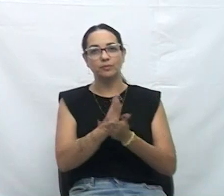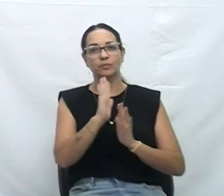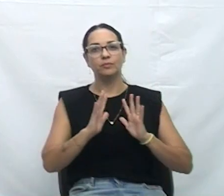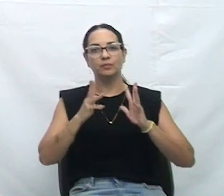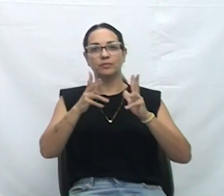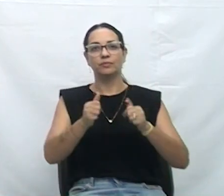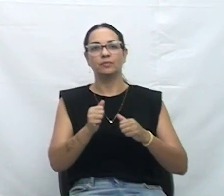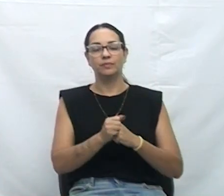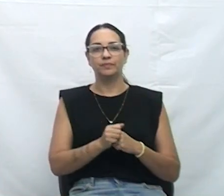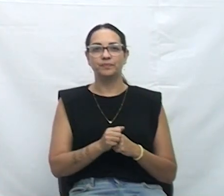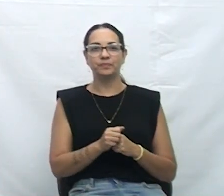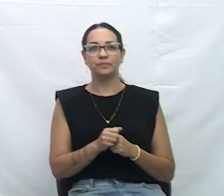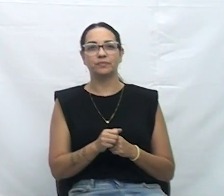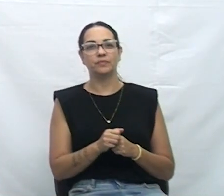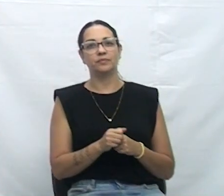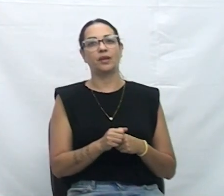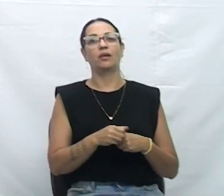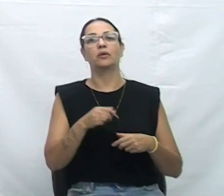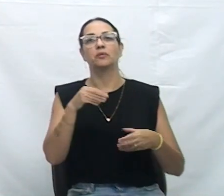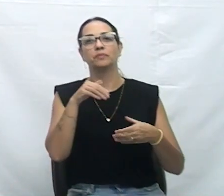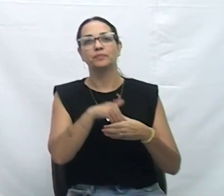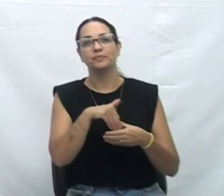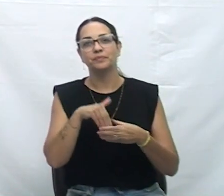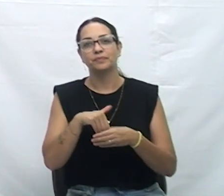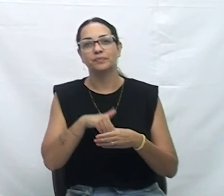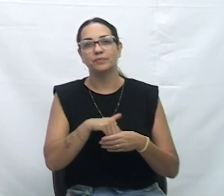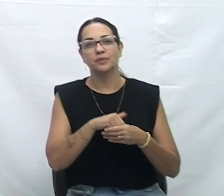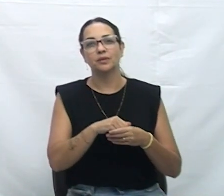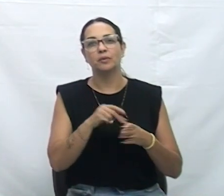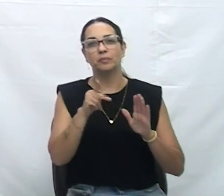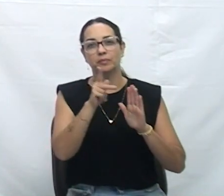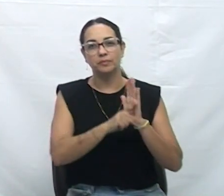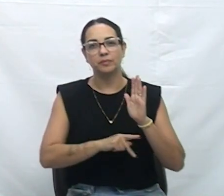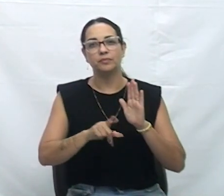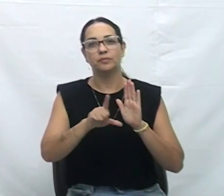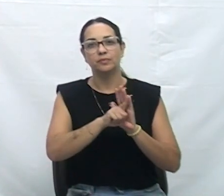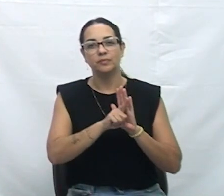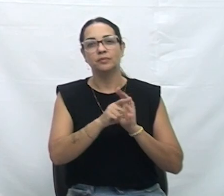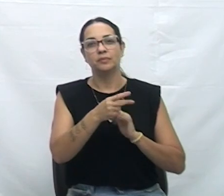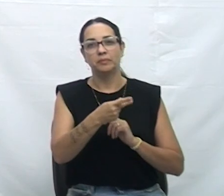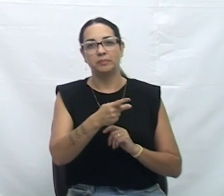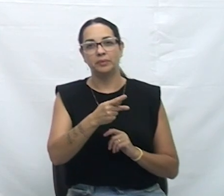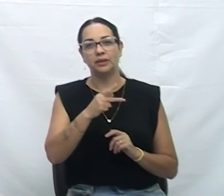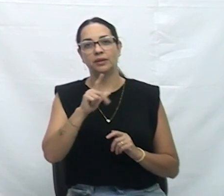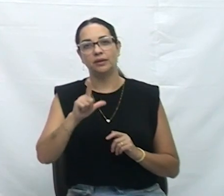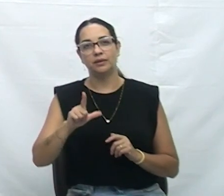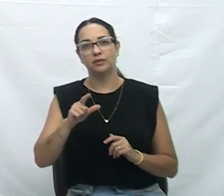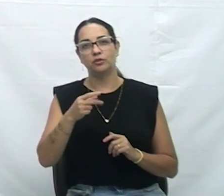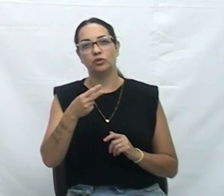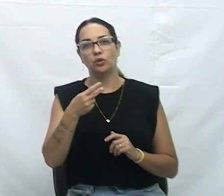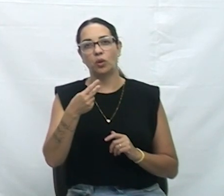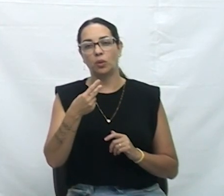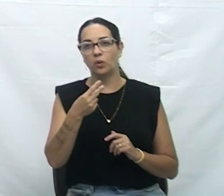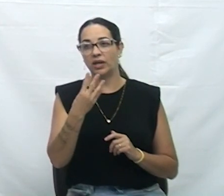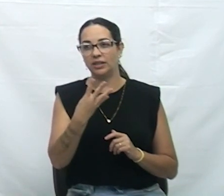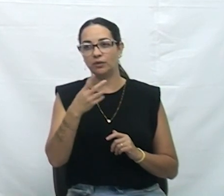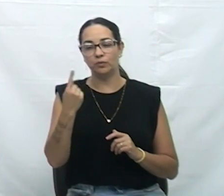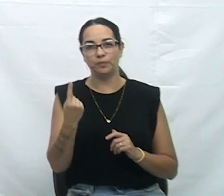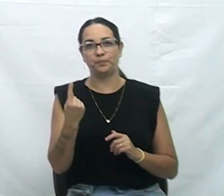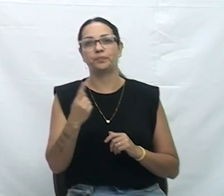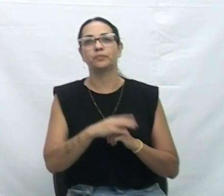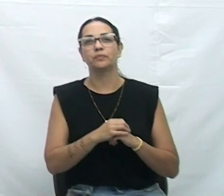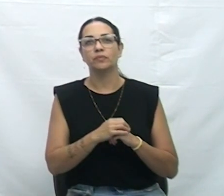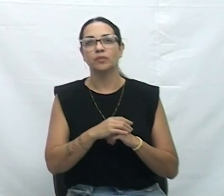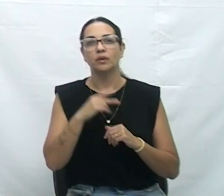Em única discussão e votação, o projeto de lei PE 41-2024, de autoria do chefe do Poder Executivo